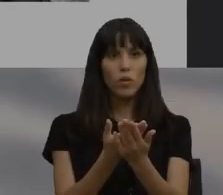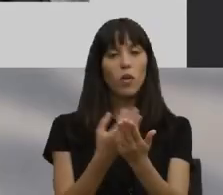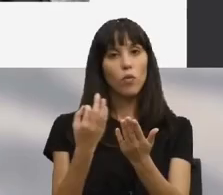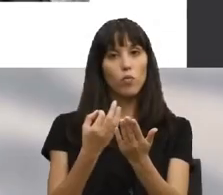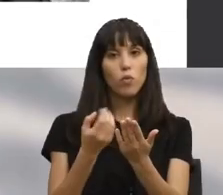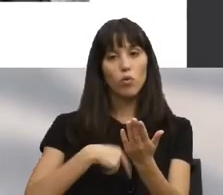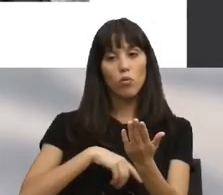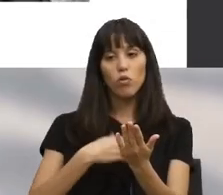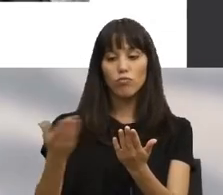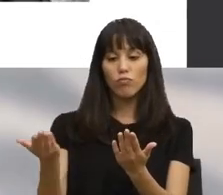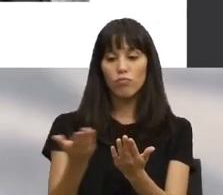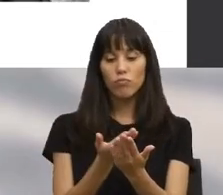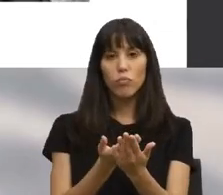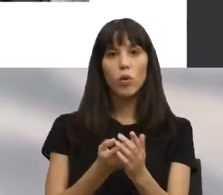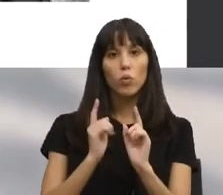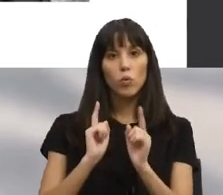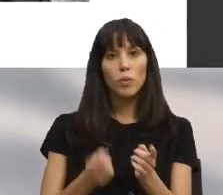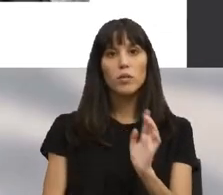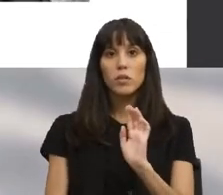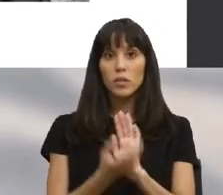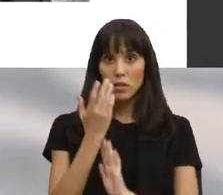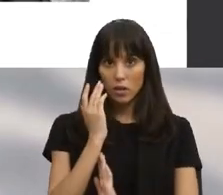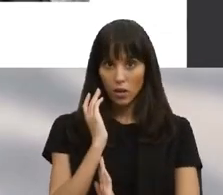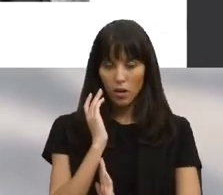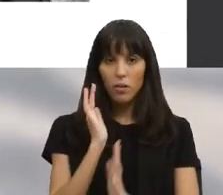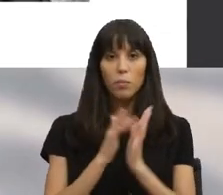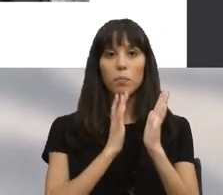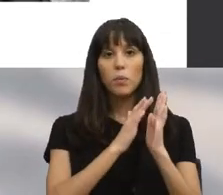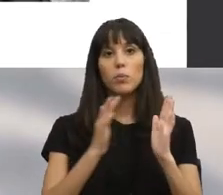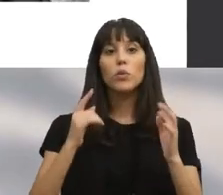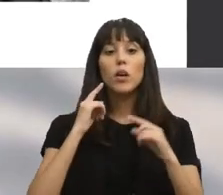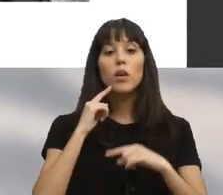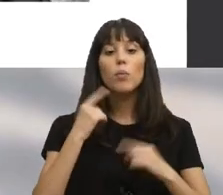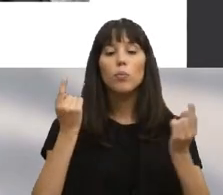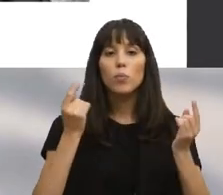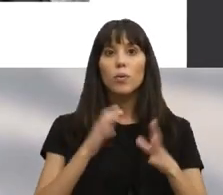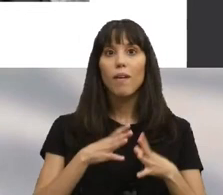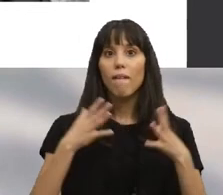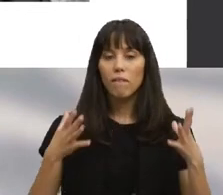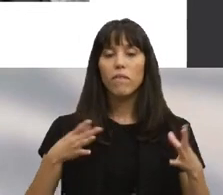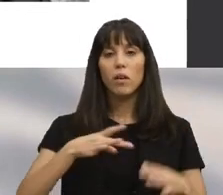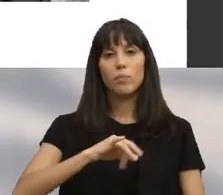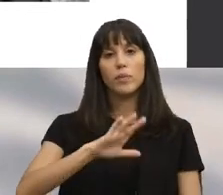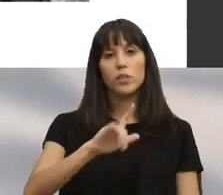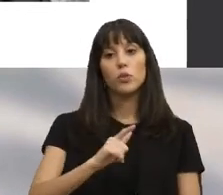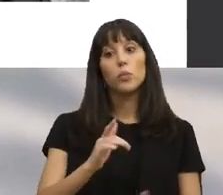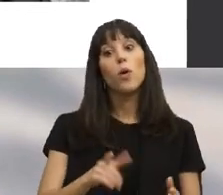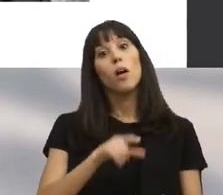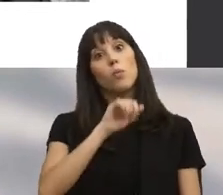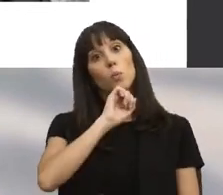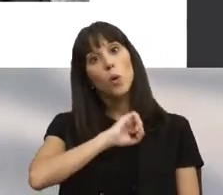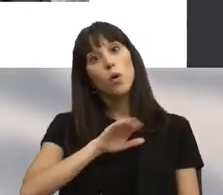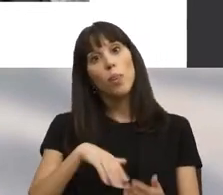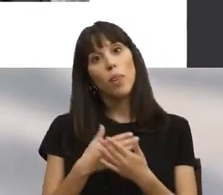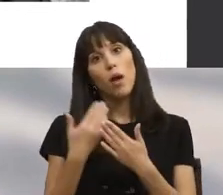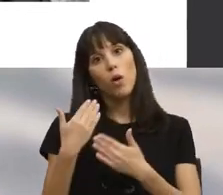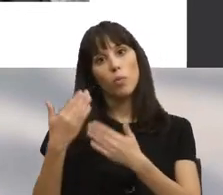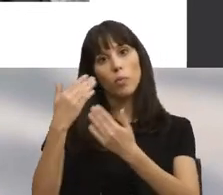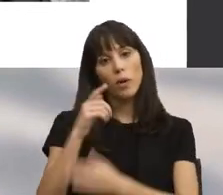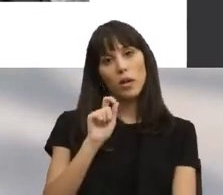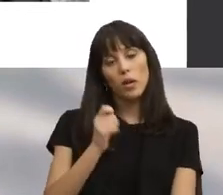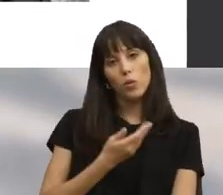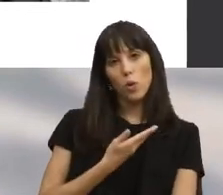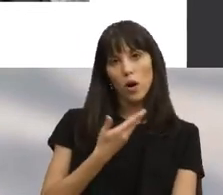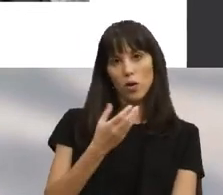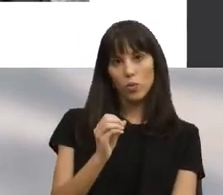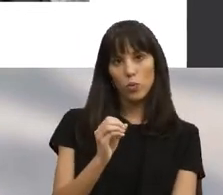...entrada para a criação de uma grande biblioteca pública em Lisboa, que seja também uma homenagem a Eduardo Lourenço.